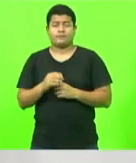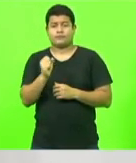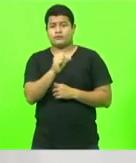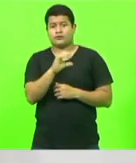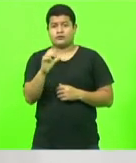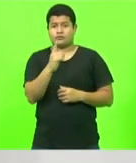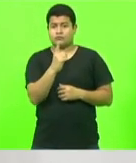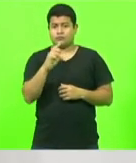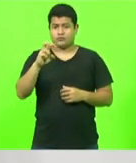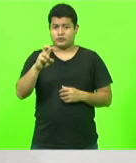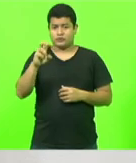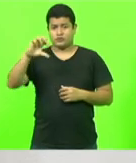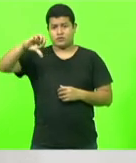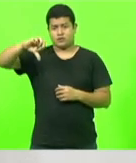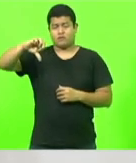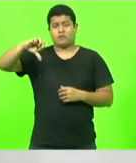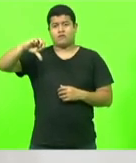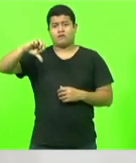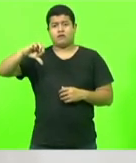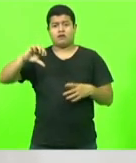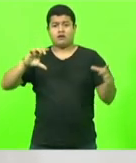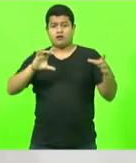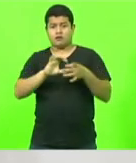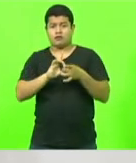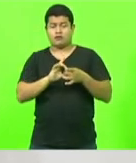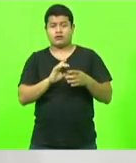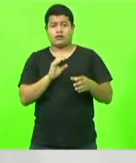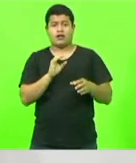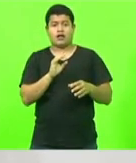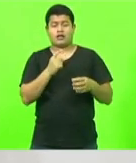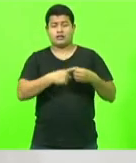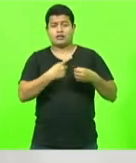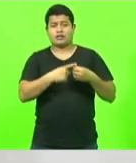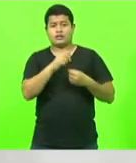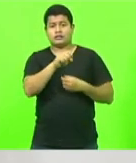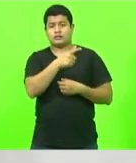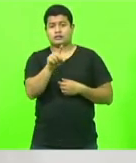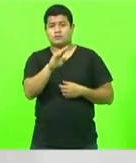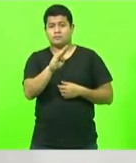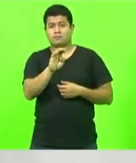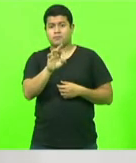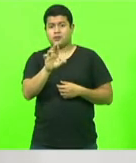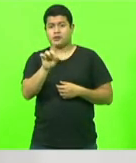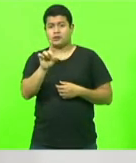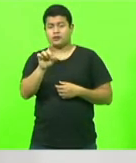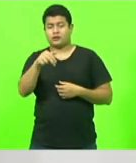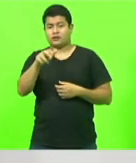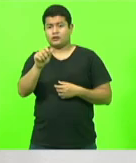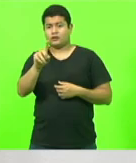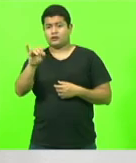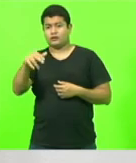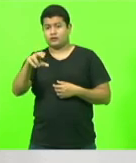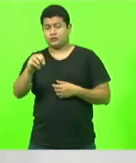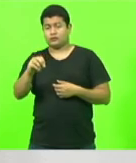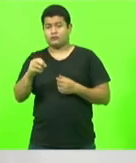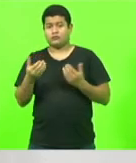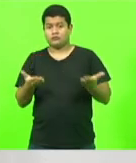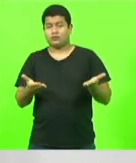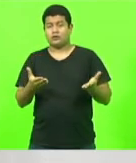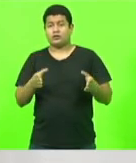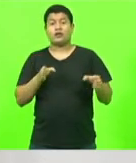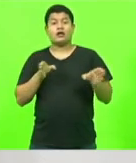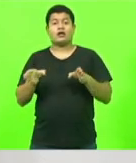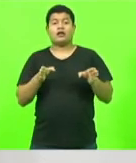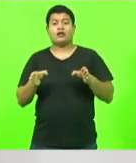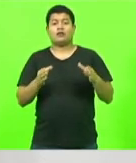A SC159, que liga o município de São Bernardino, que, inclusive, o acesso a esse município tem uma ponte que